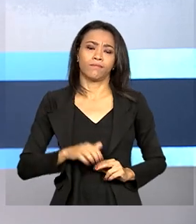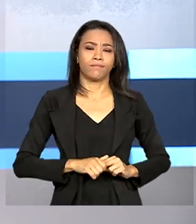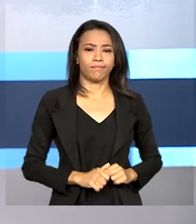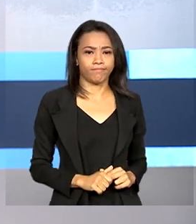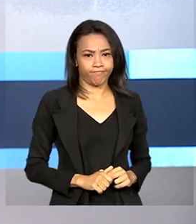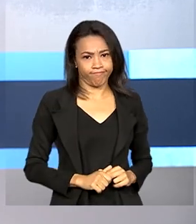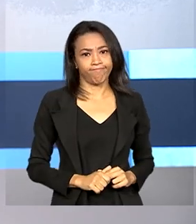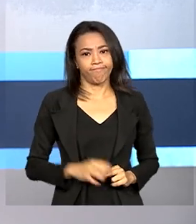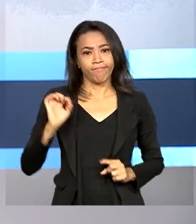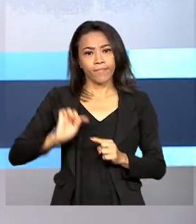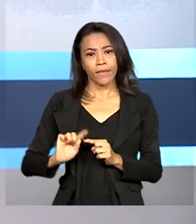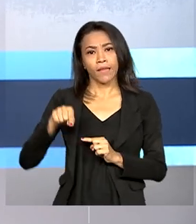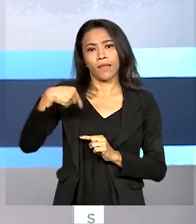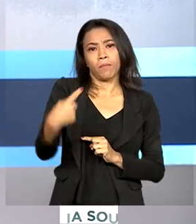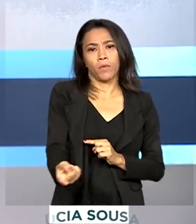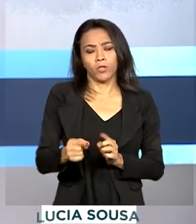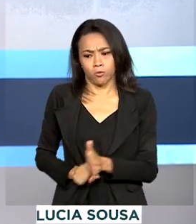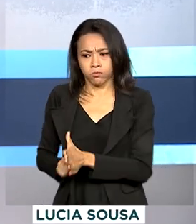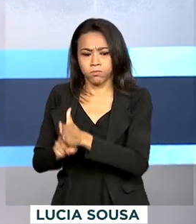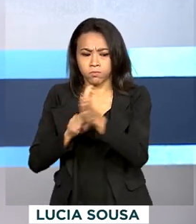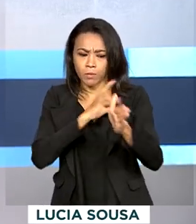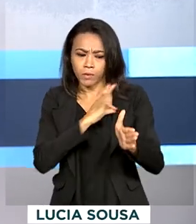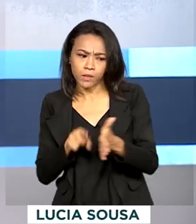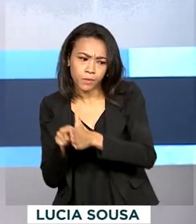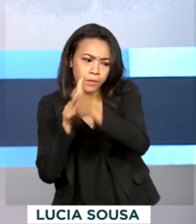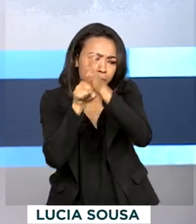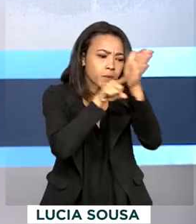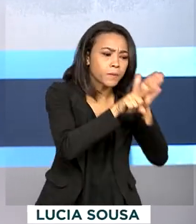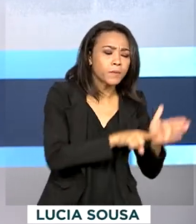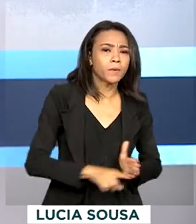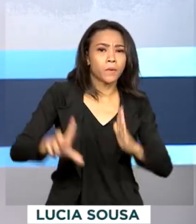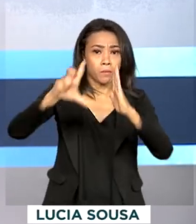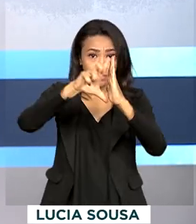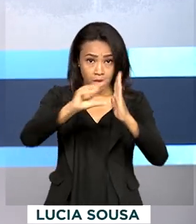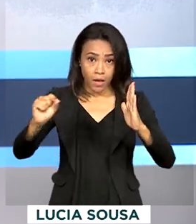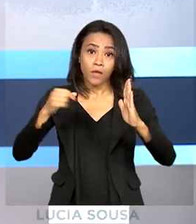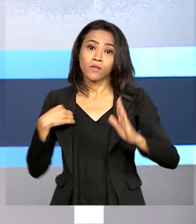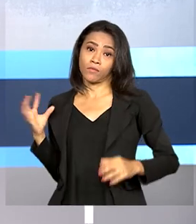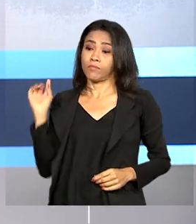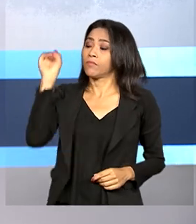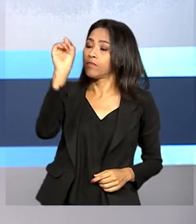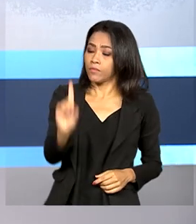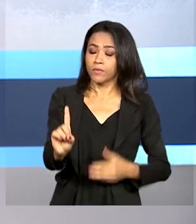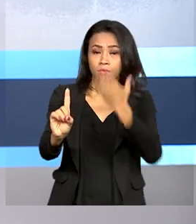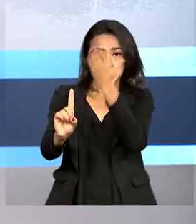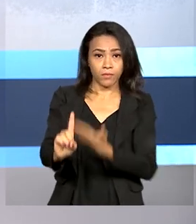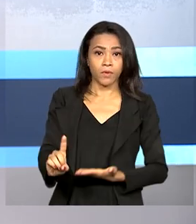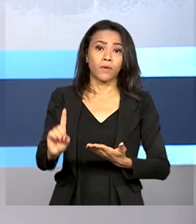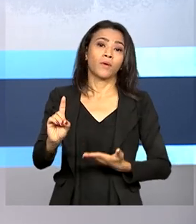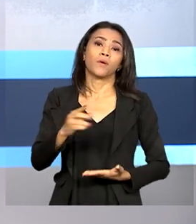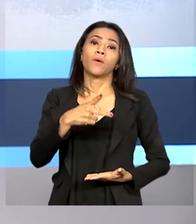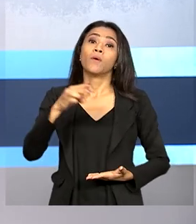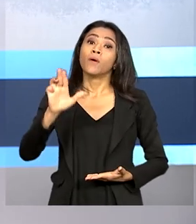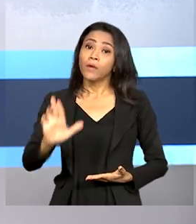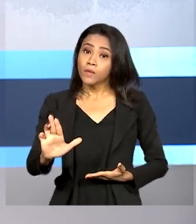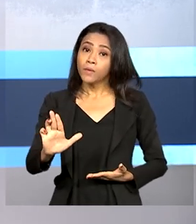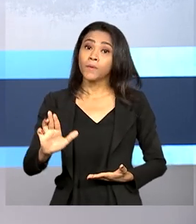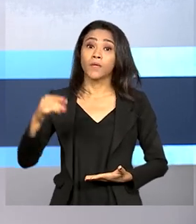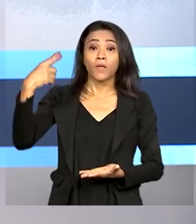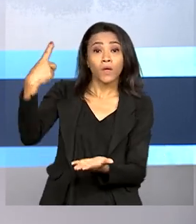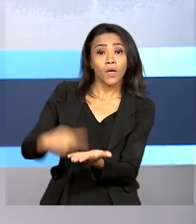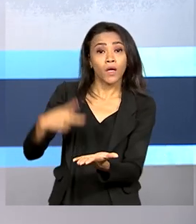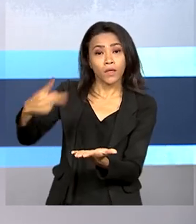Depois de passar por uma varredura, o Palácio do Planalto recebeu o presidente Lula nesta quarta-feira. Na agenda de trabalho,